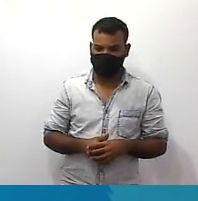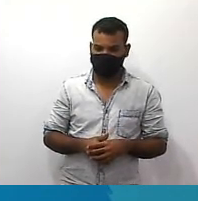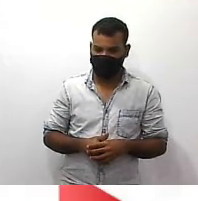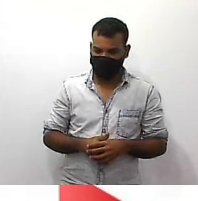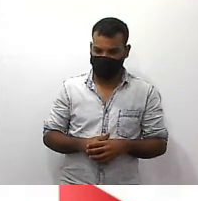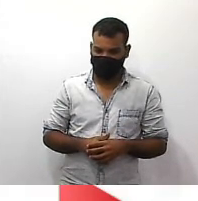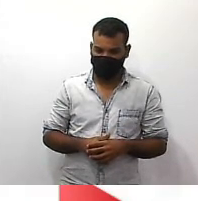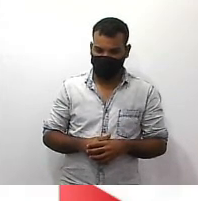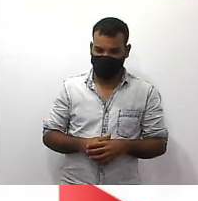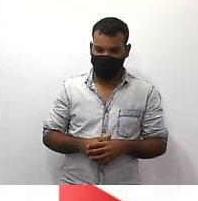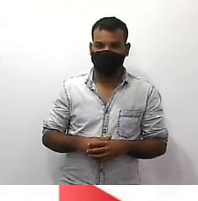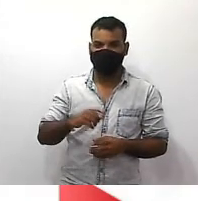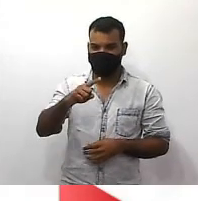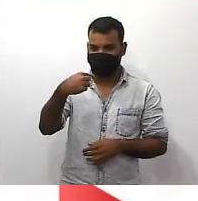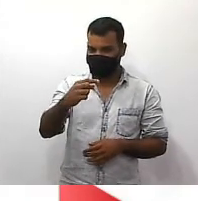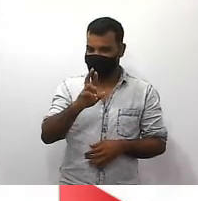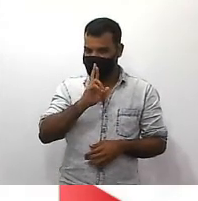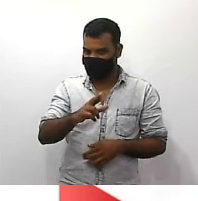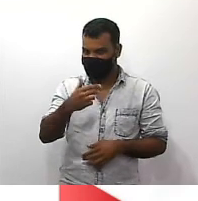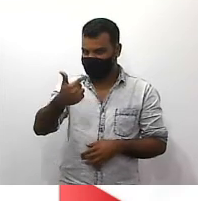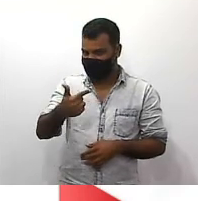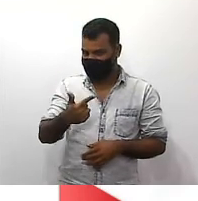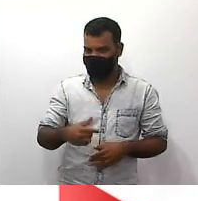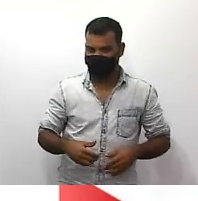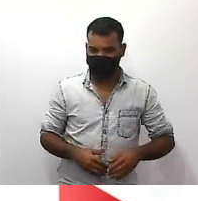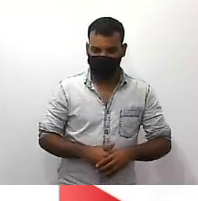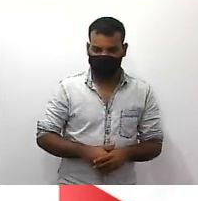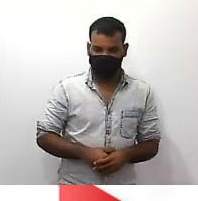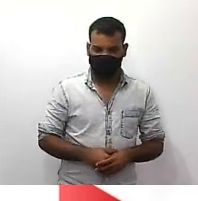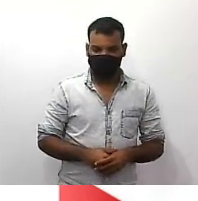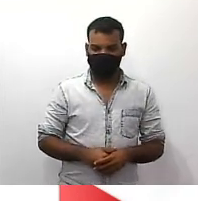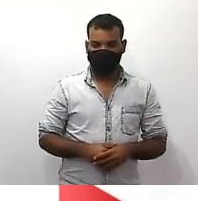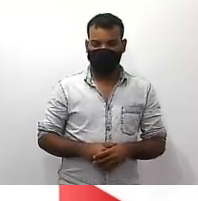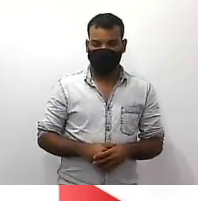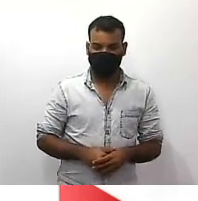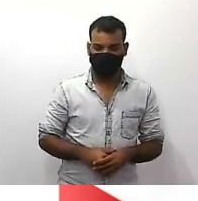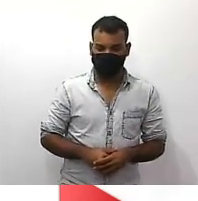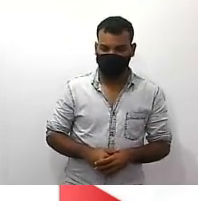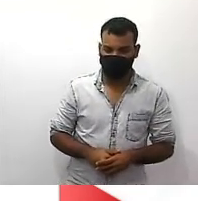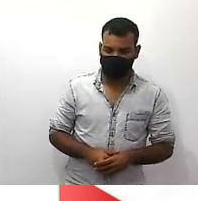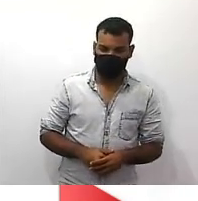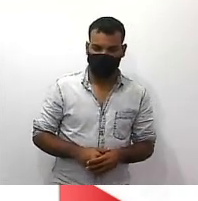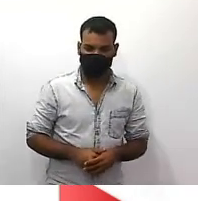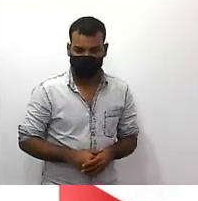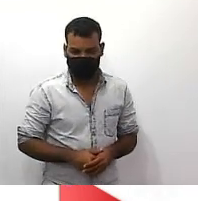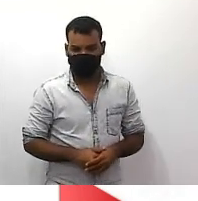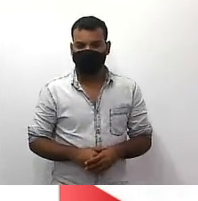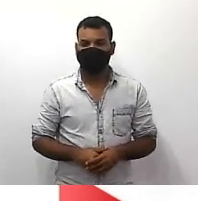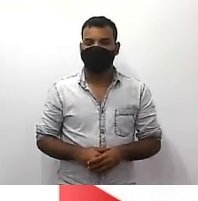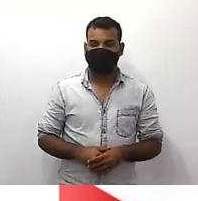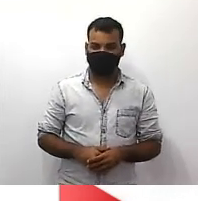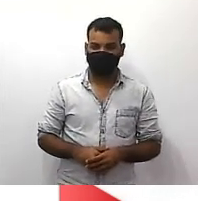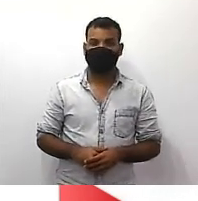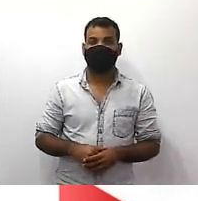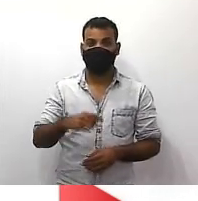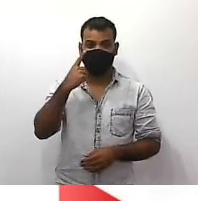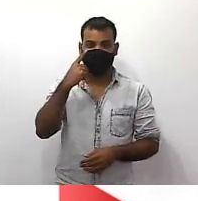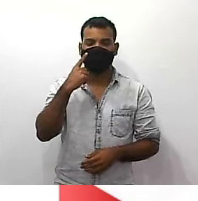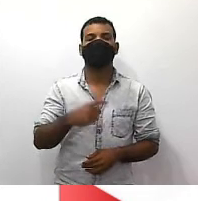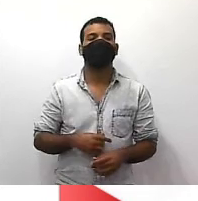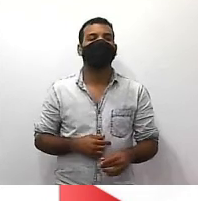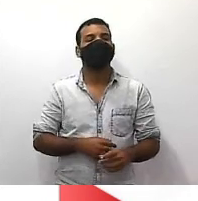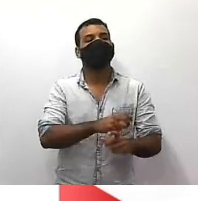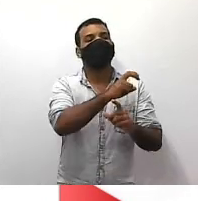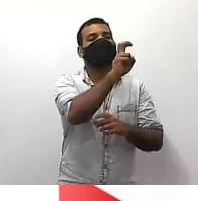vou ter outra outra questão para ti a dona maria tem 51 meios 5 mais um meio de